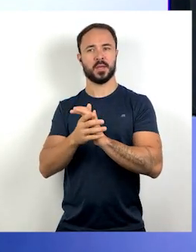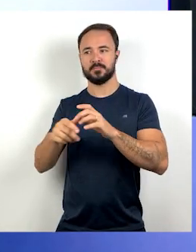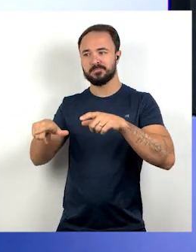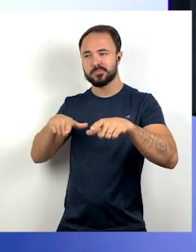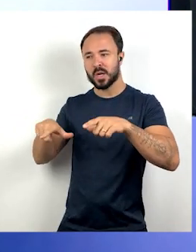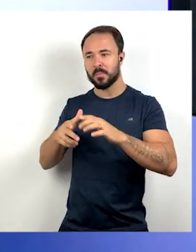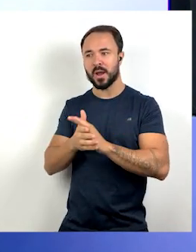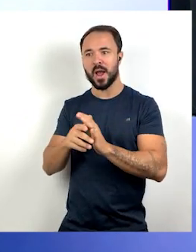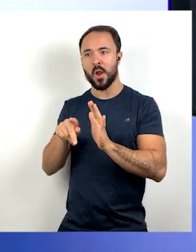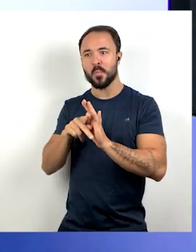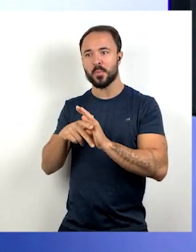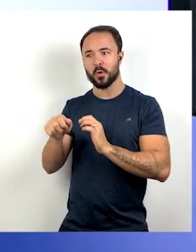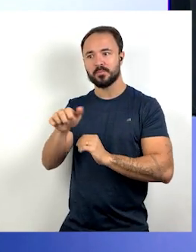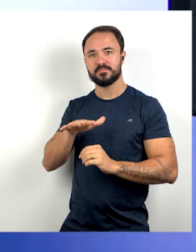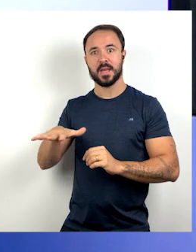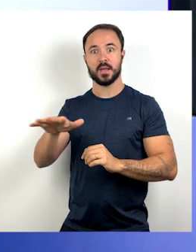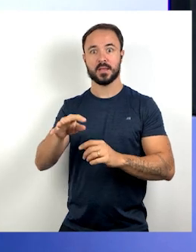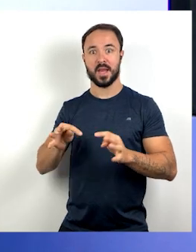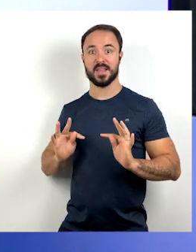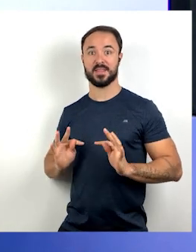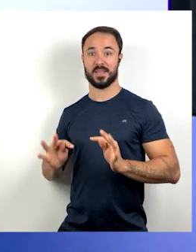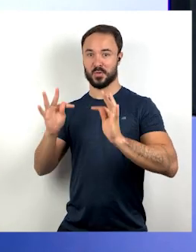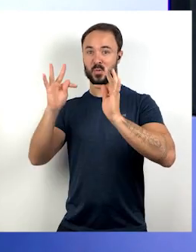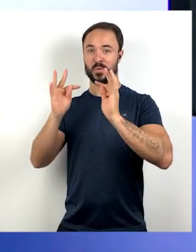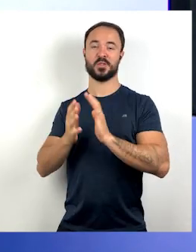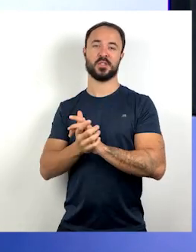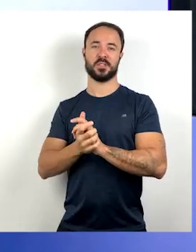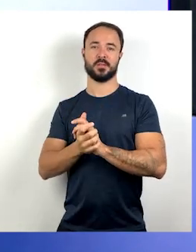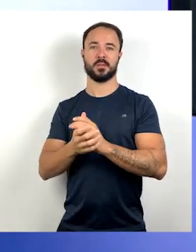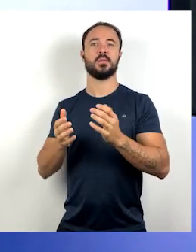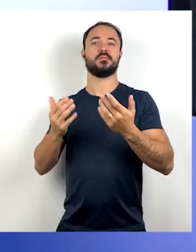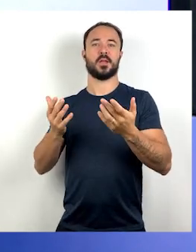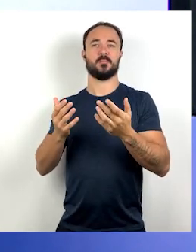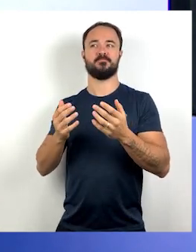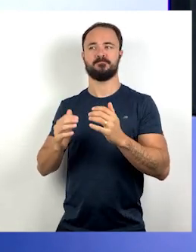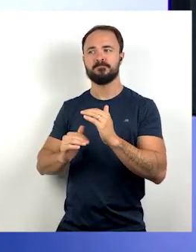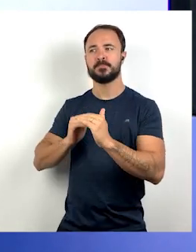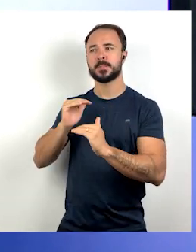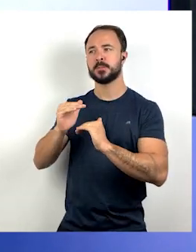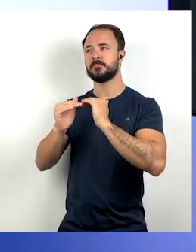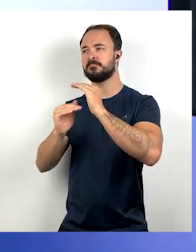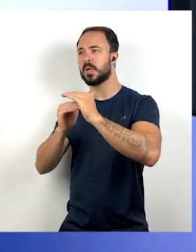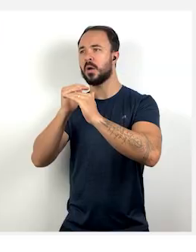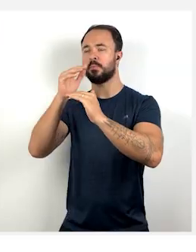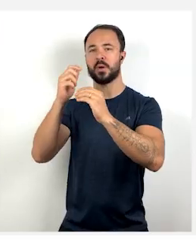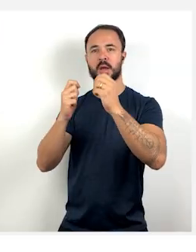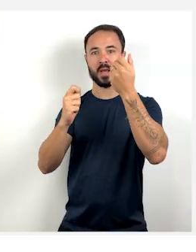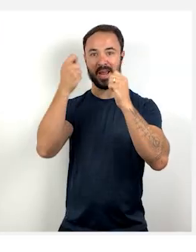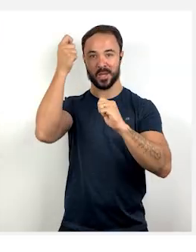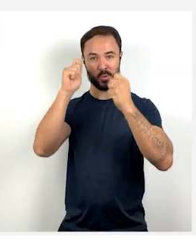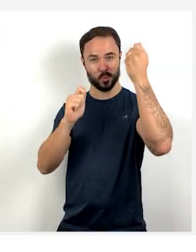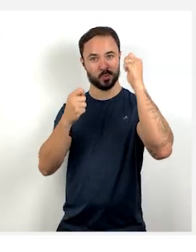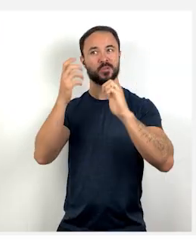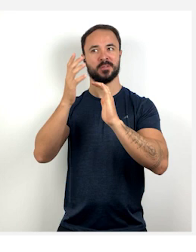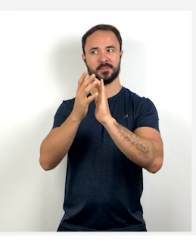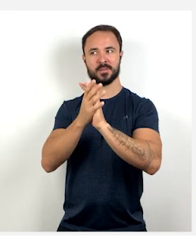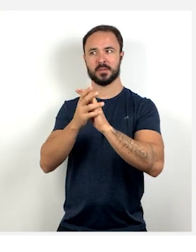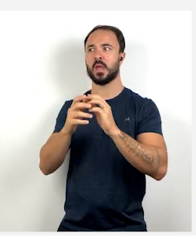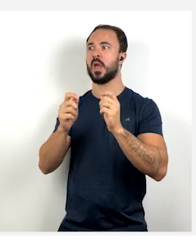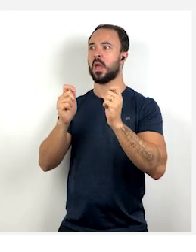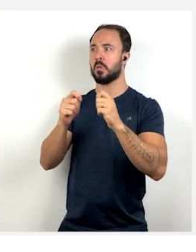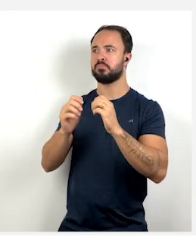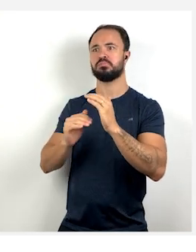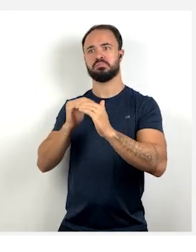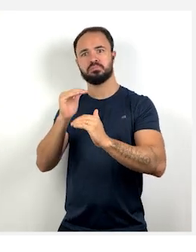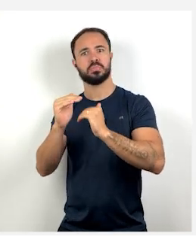processo de desenvolvimento industrial, essas máquinas, elas foram se desenvolvendo cada vez mais. É tanto que para trabalhar